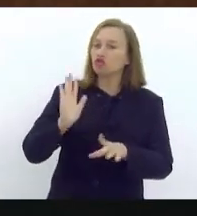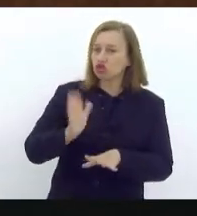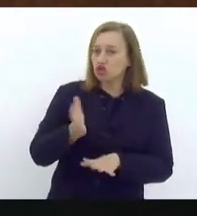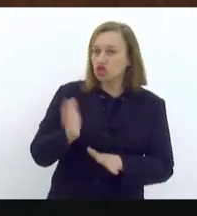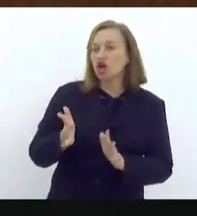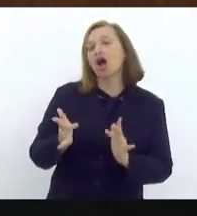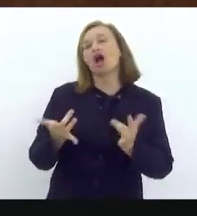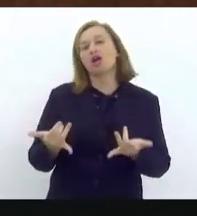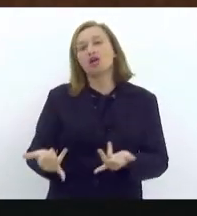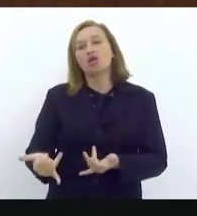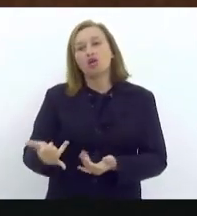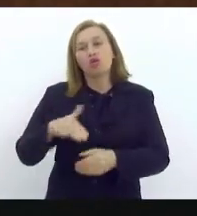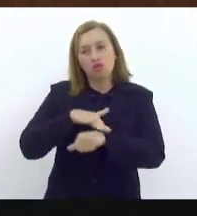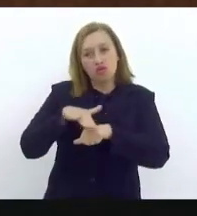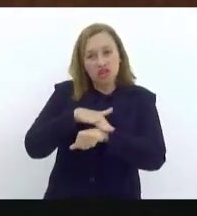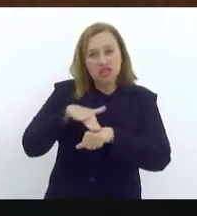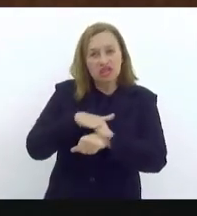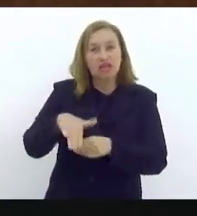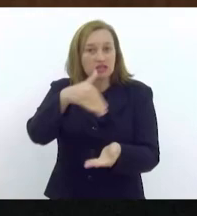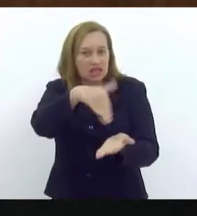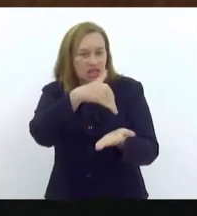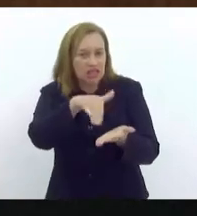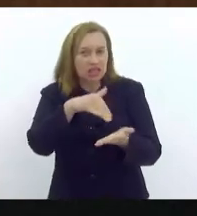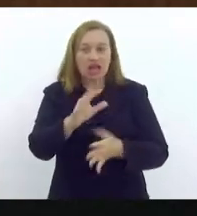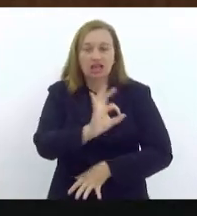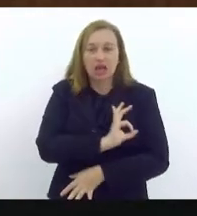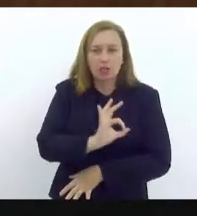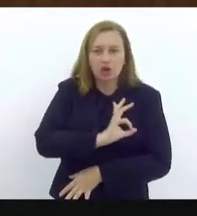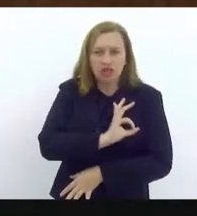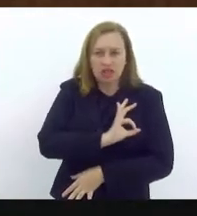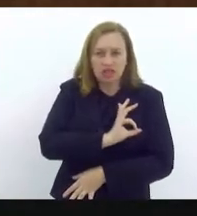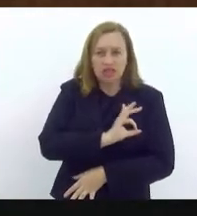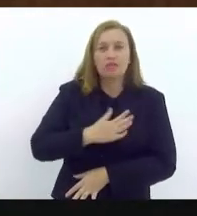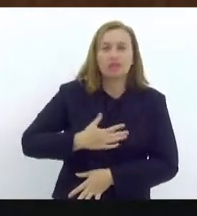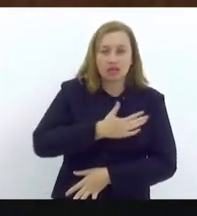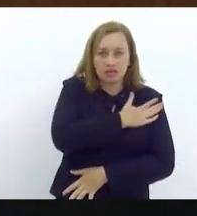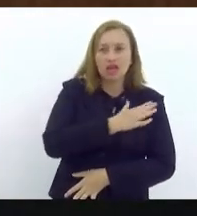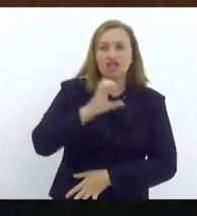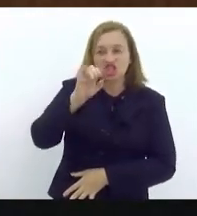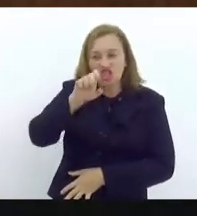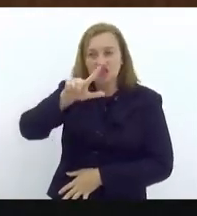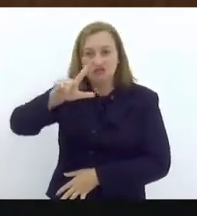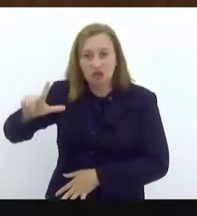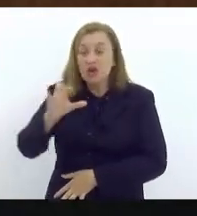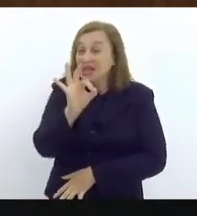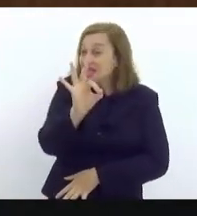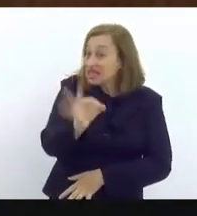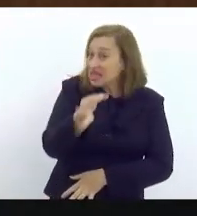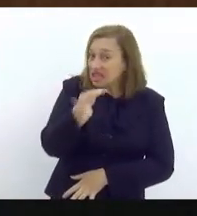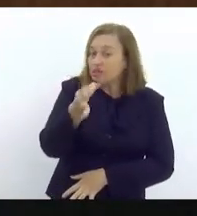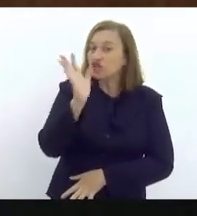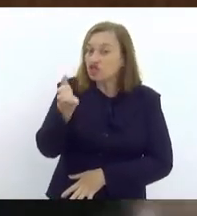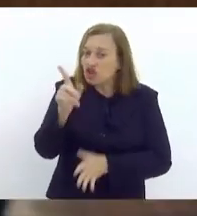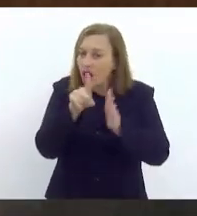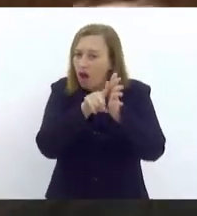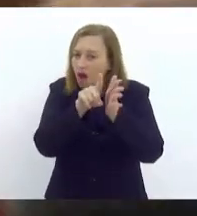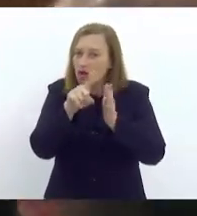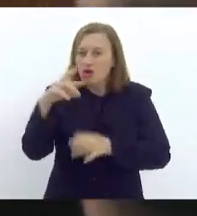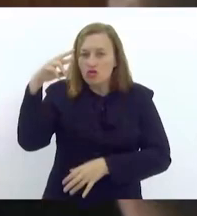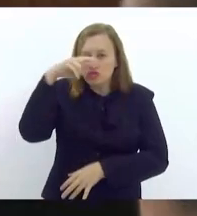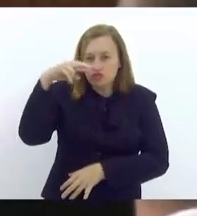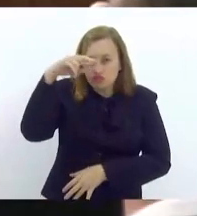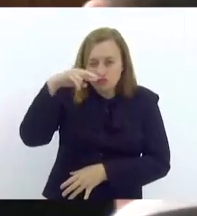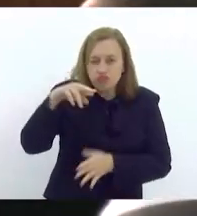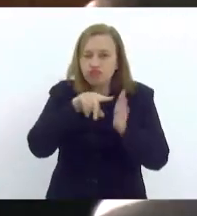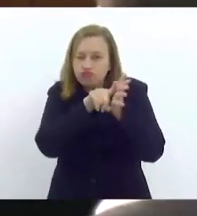secretário da Polícia Militar, fiz contato com o secretário da Polícia Civil, que prontamente já abriu uma investigação com relação a isso,